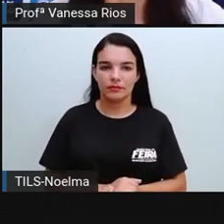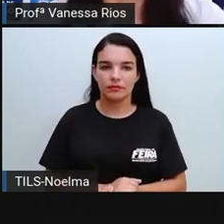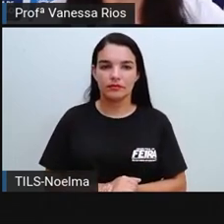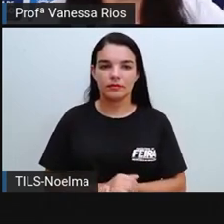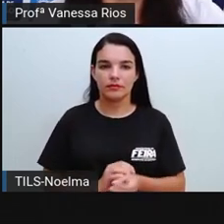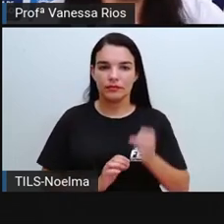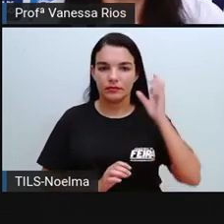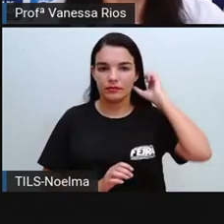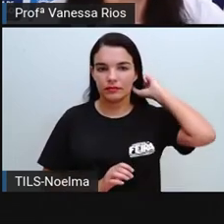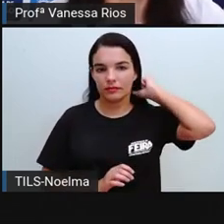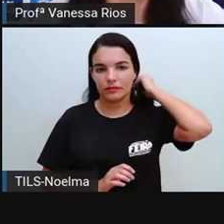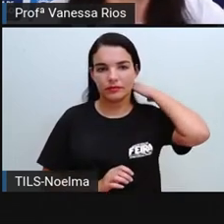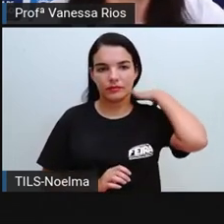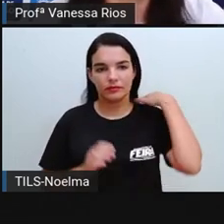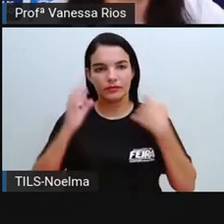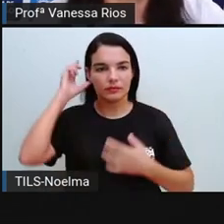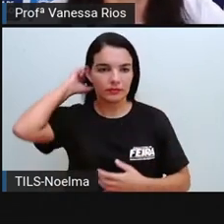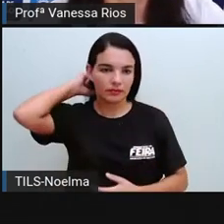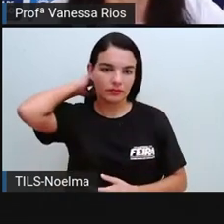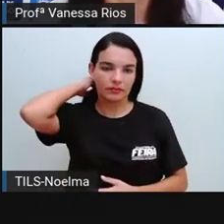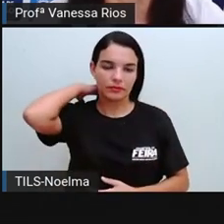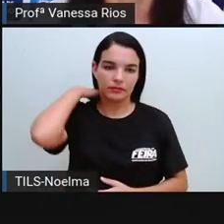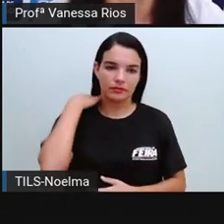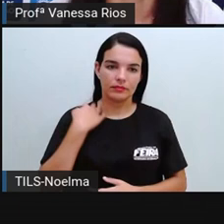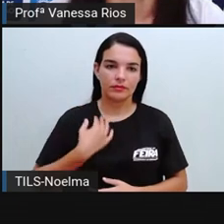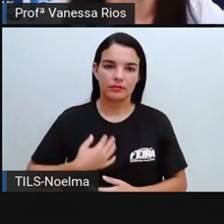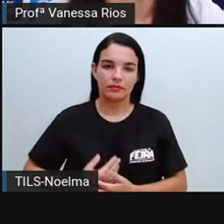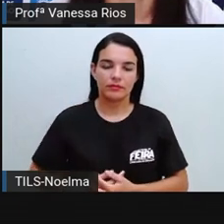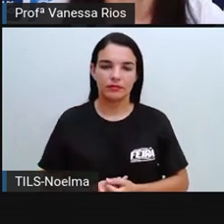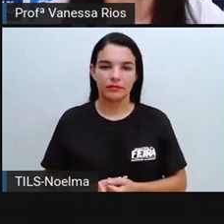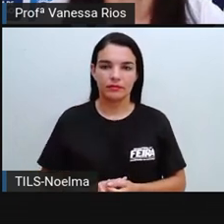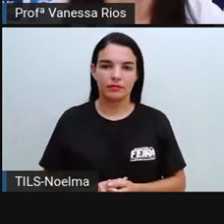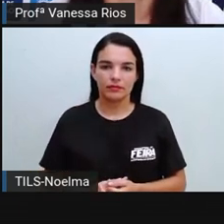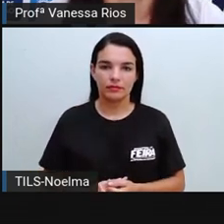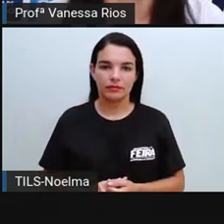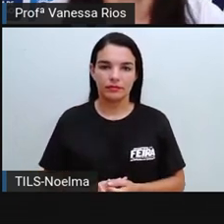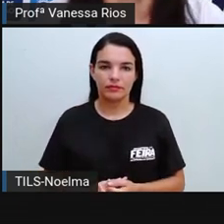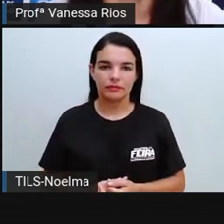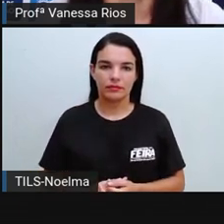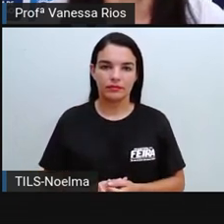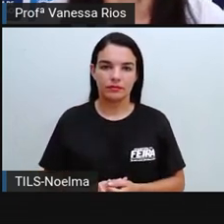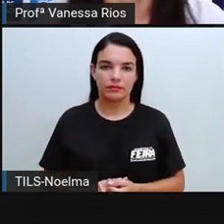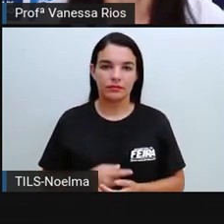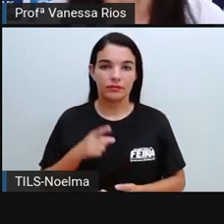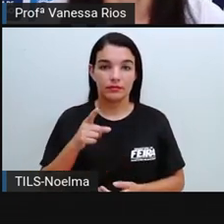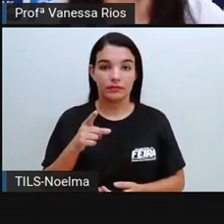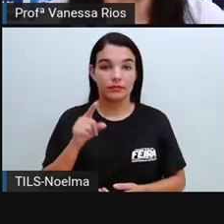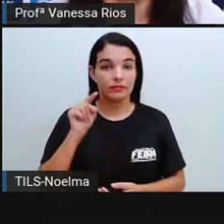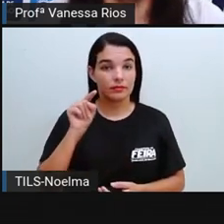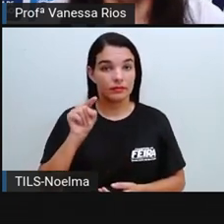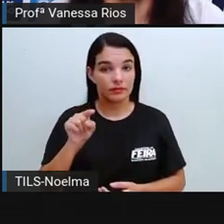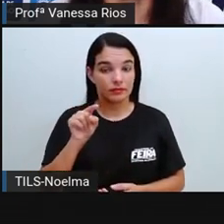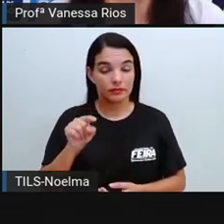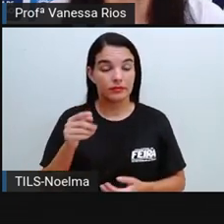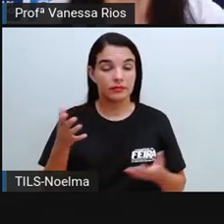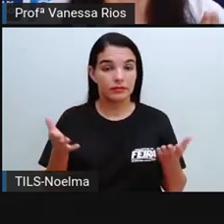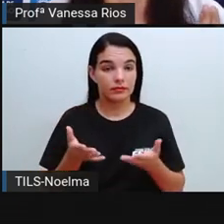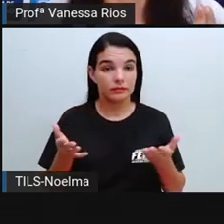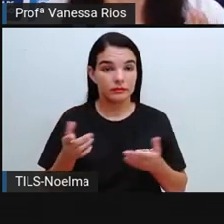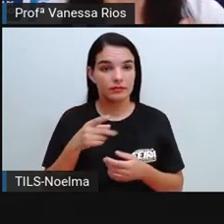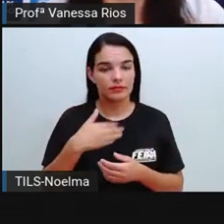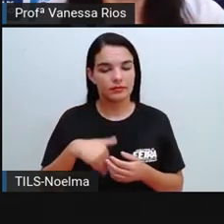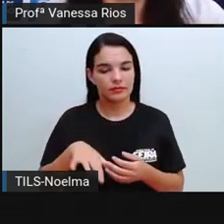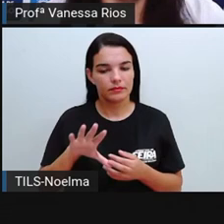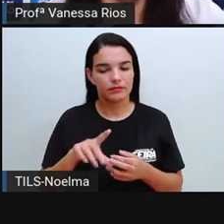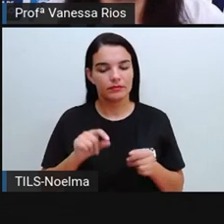que forem necessárias para facilitar a compreensão e o entendimento. Então você agora é quem vai